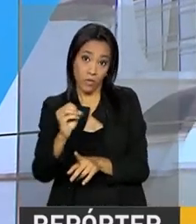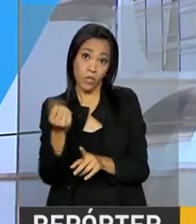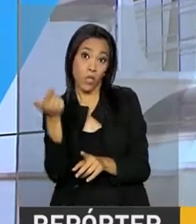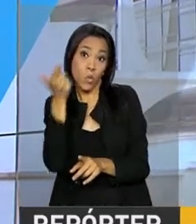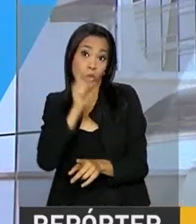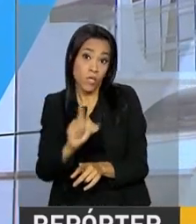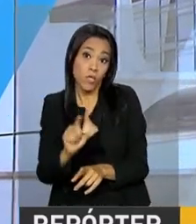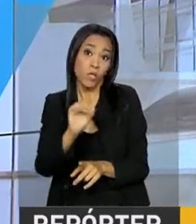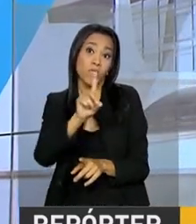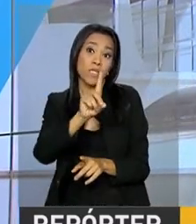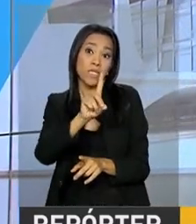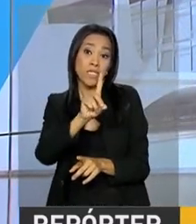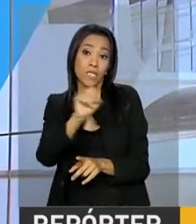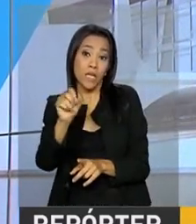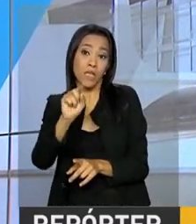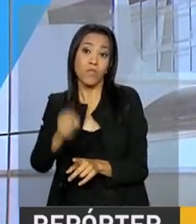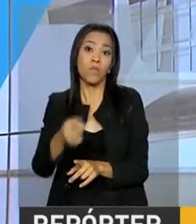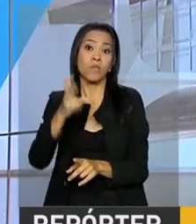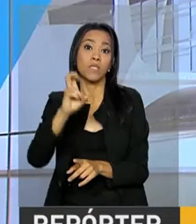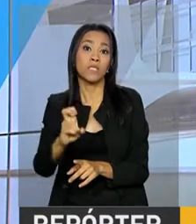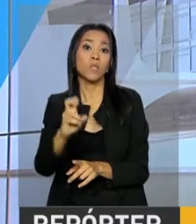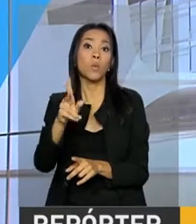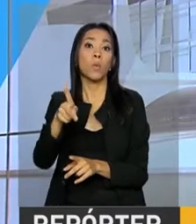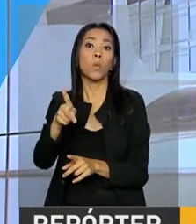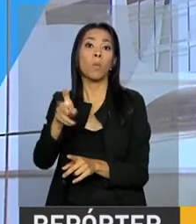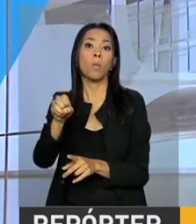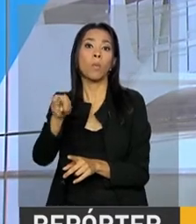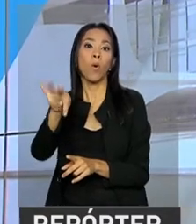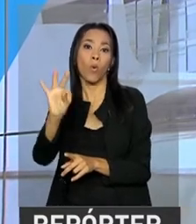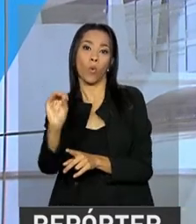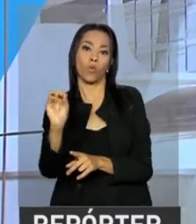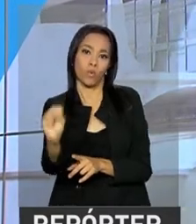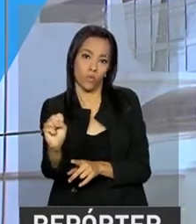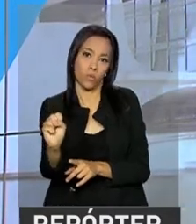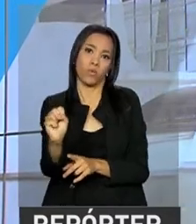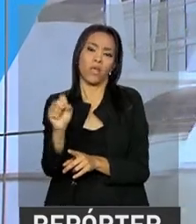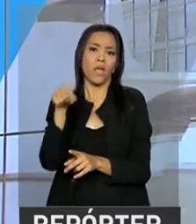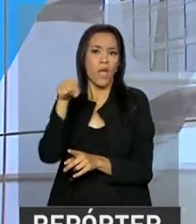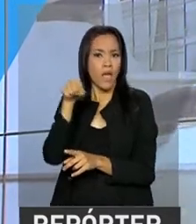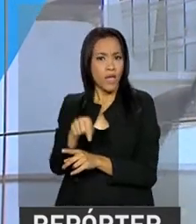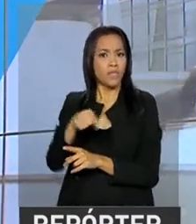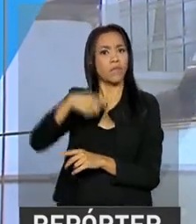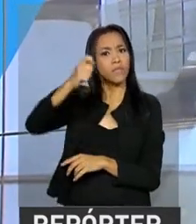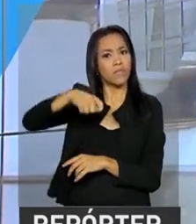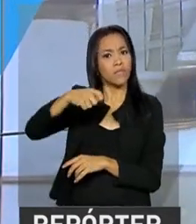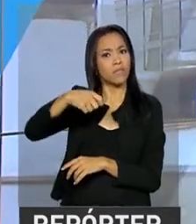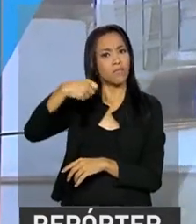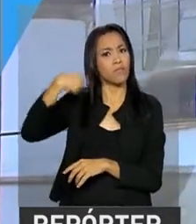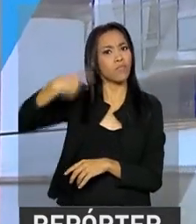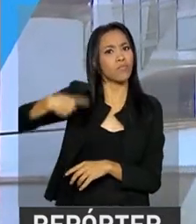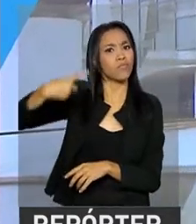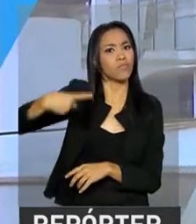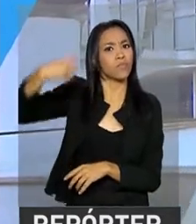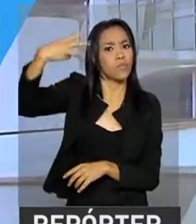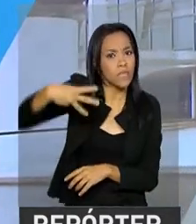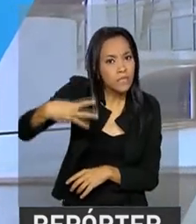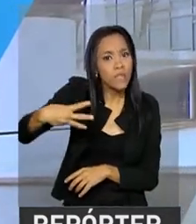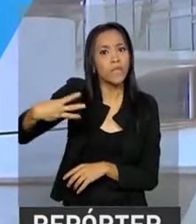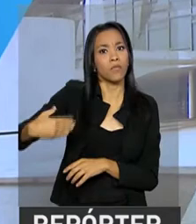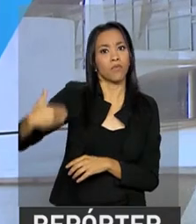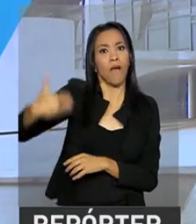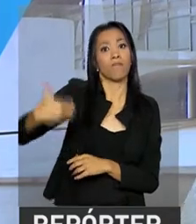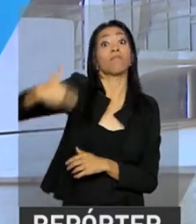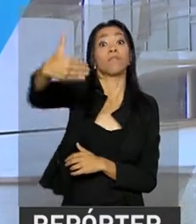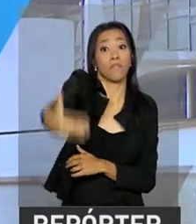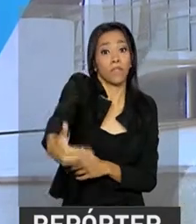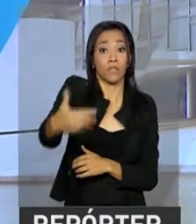100,5 pontos. Esse é o terceiro ano, esse é o terceiro avanço seguido. Os dados estão